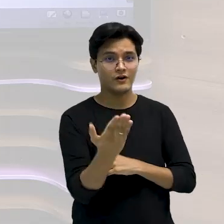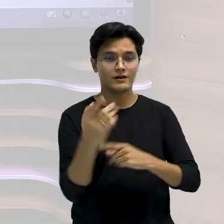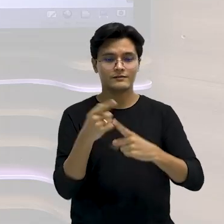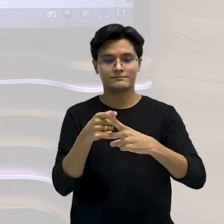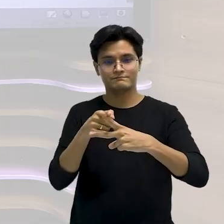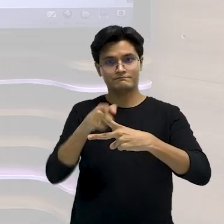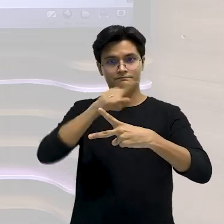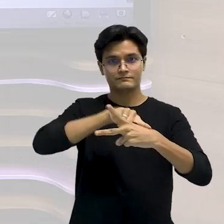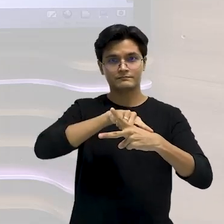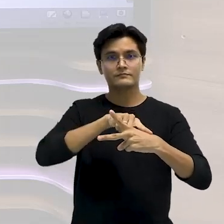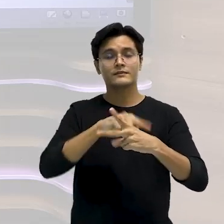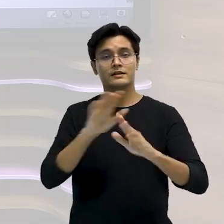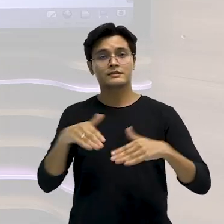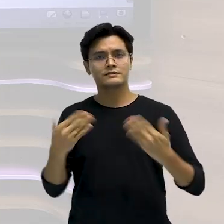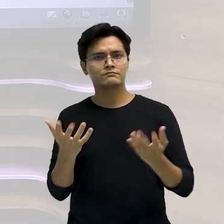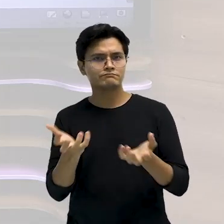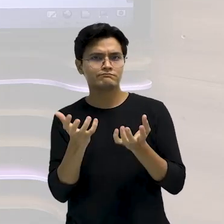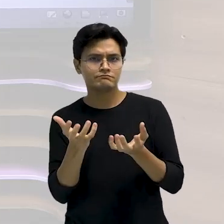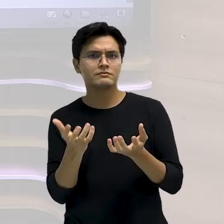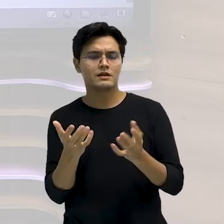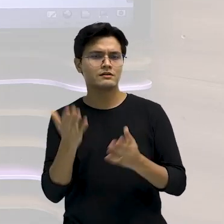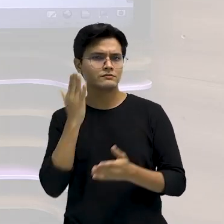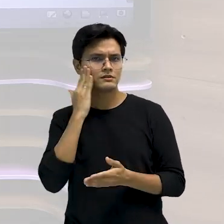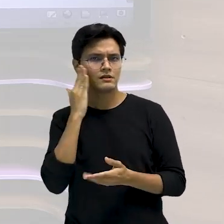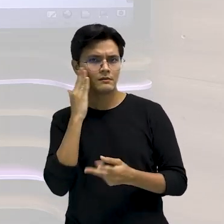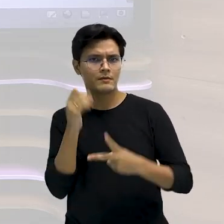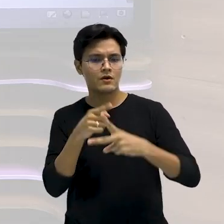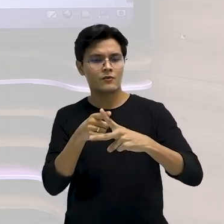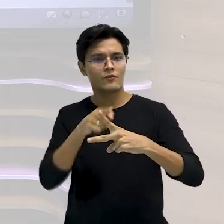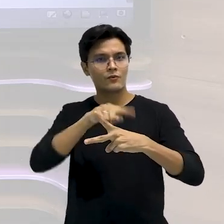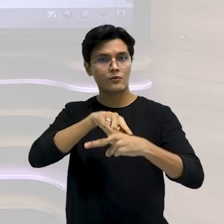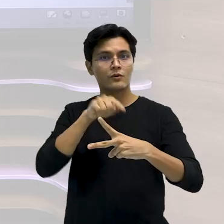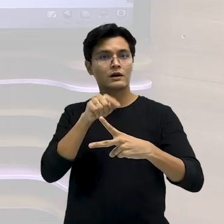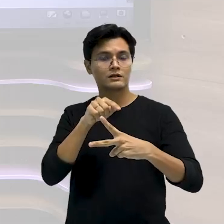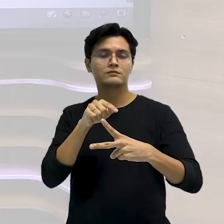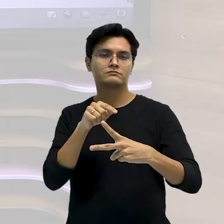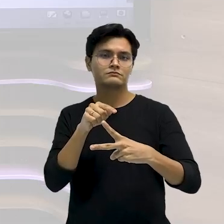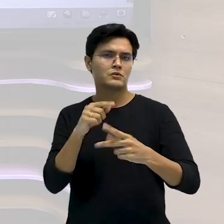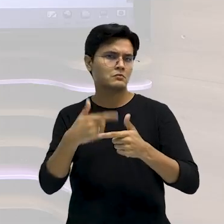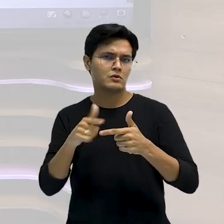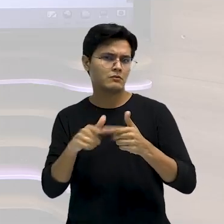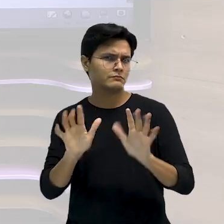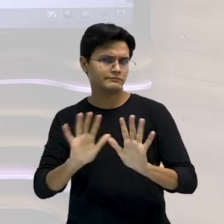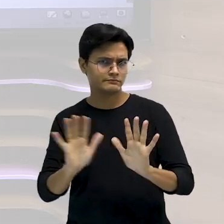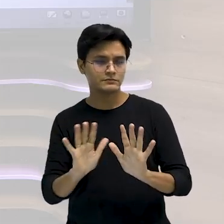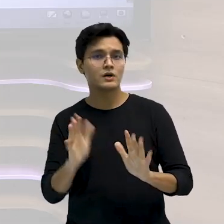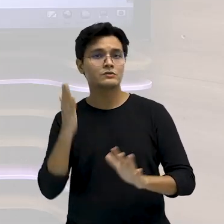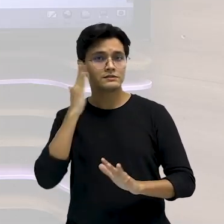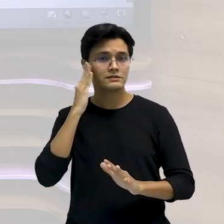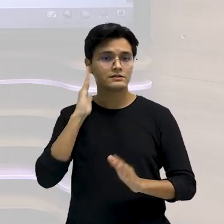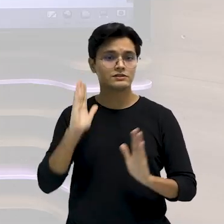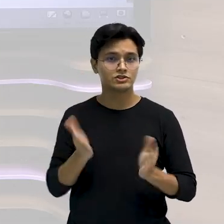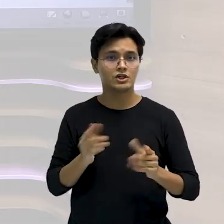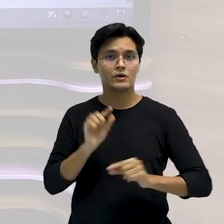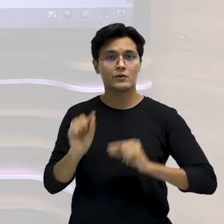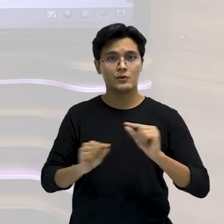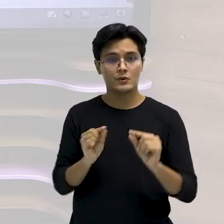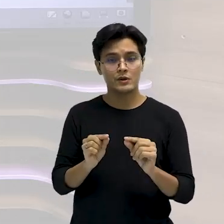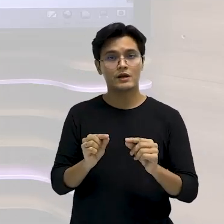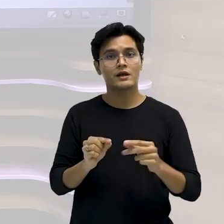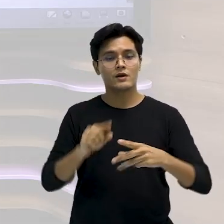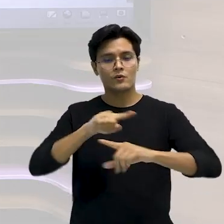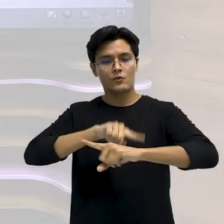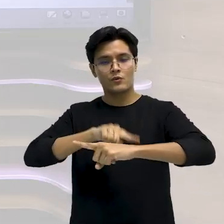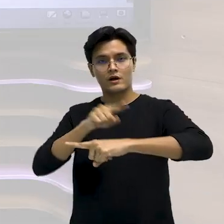Se ele quer saber o valor do ângulo de fora, não tem problema, porque eu já sei também que o ângulo raso, ele